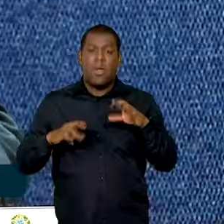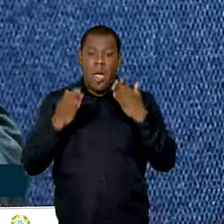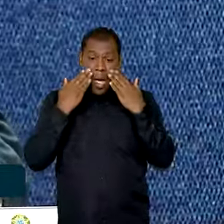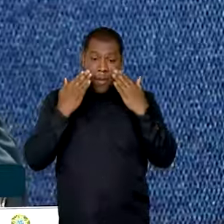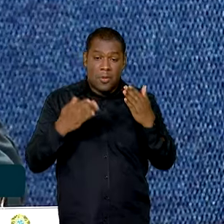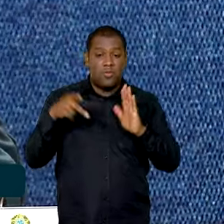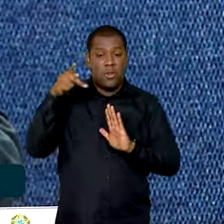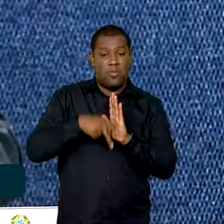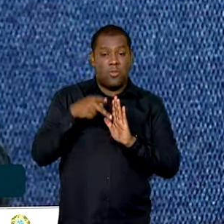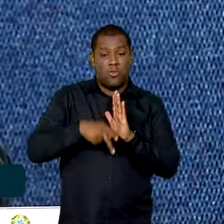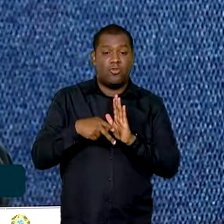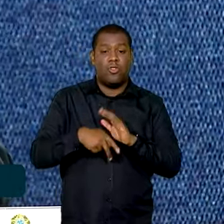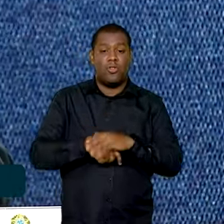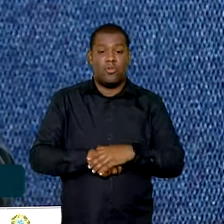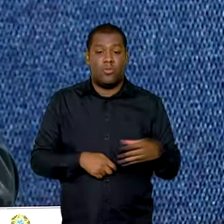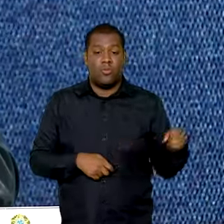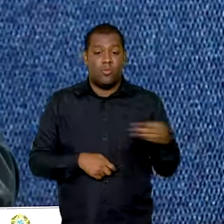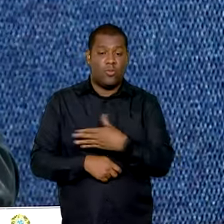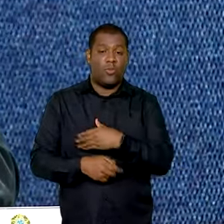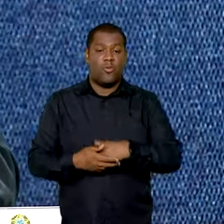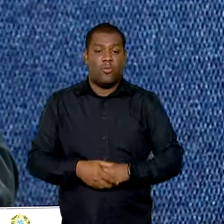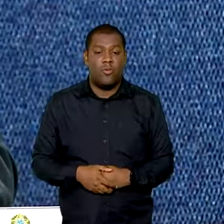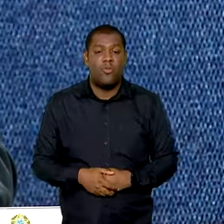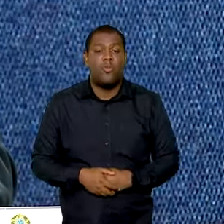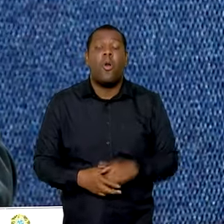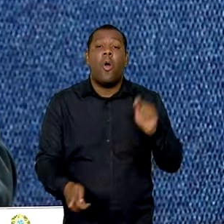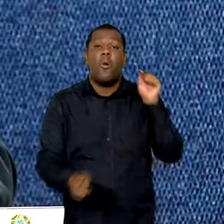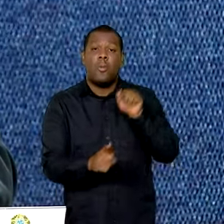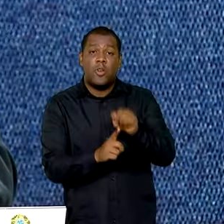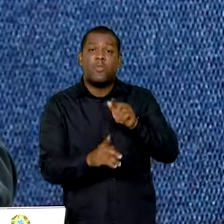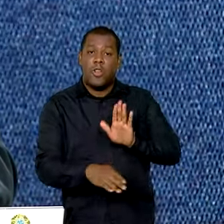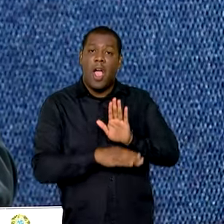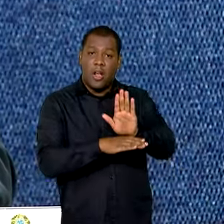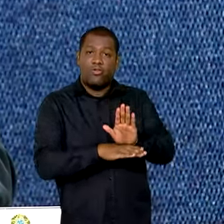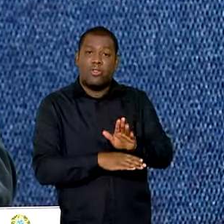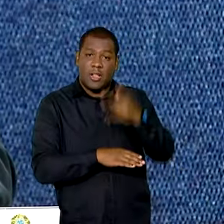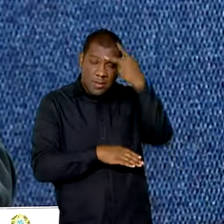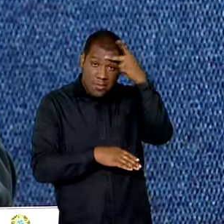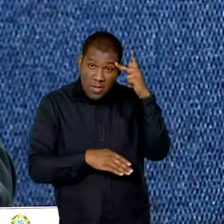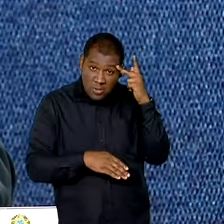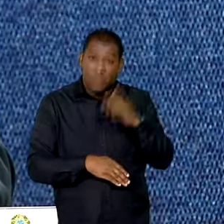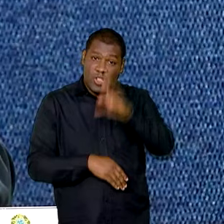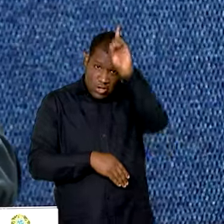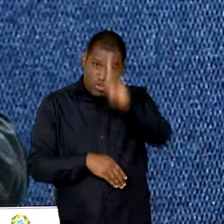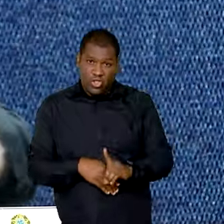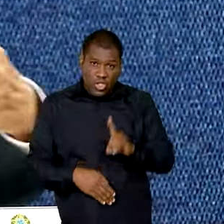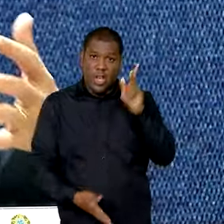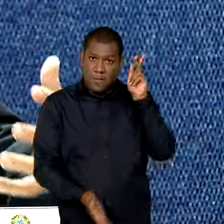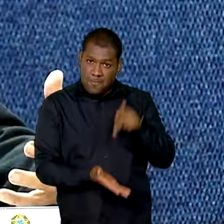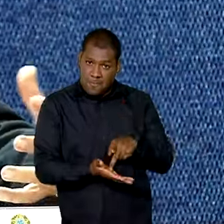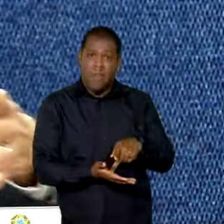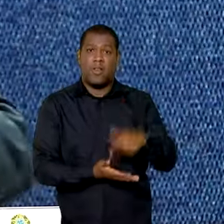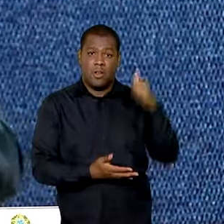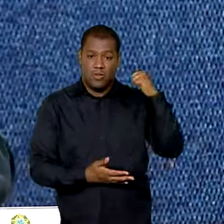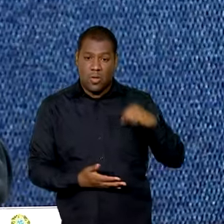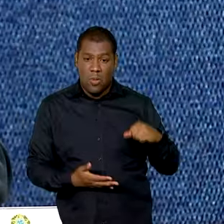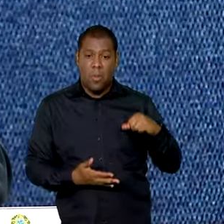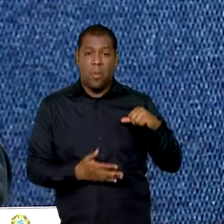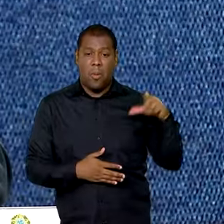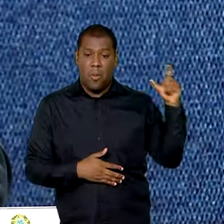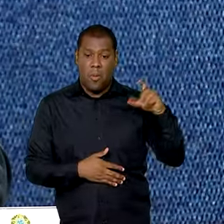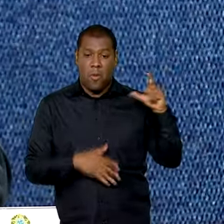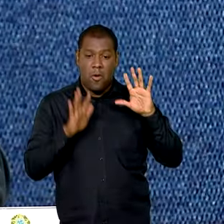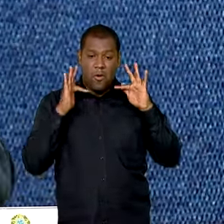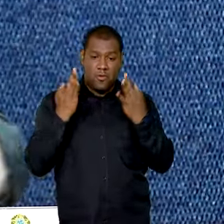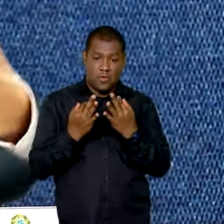ano. Alcançar as pessoas que realmente têm o direito. Quem tem o direito ao Bolsa Família? Quem tem o direito